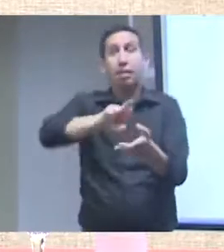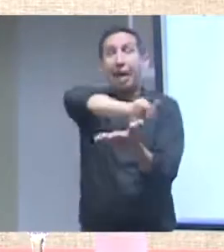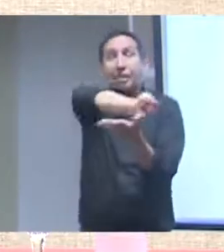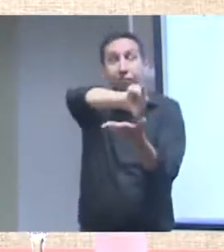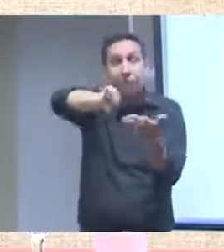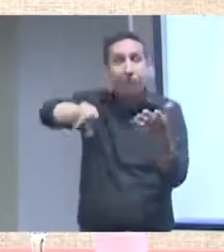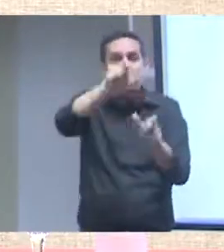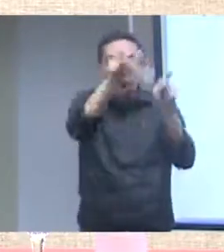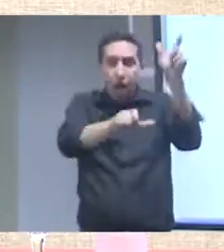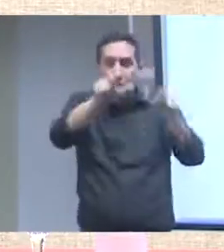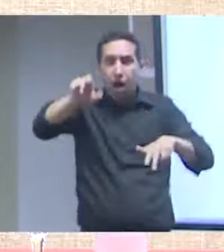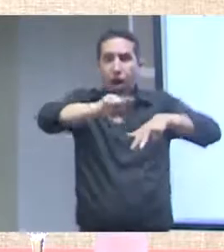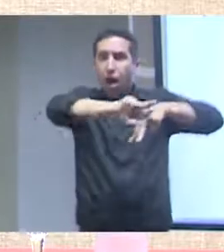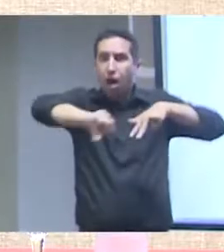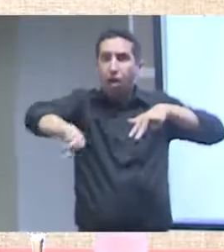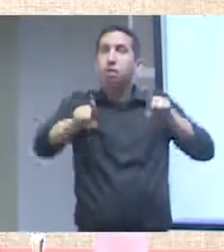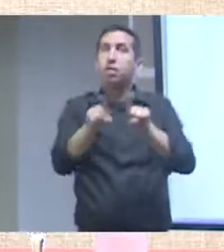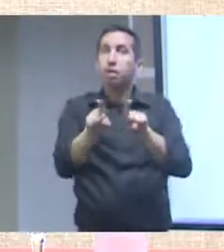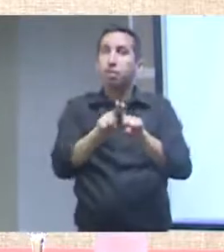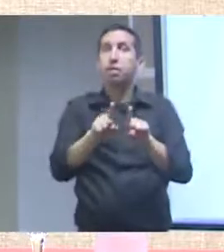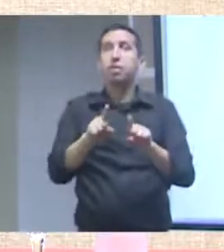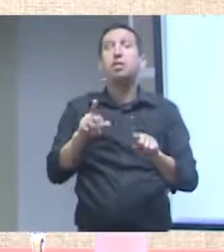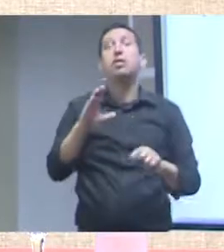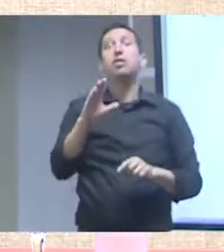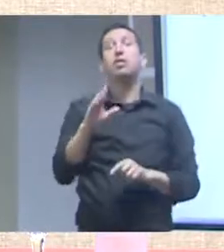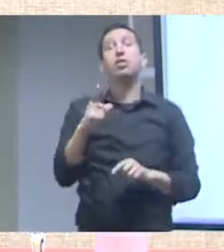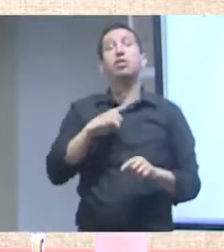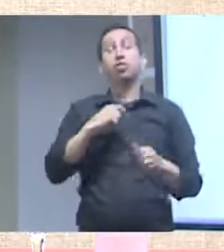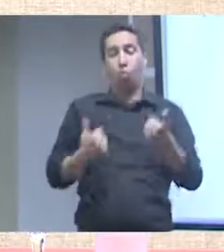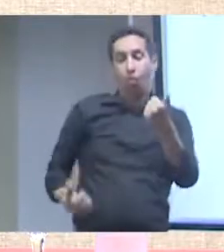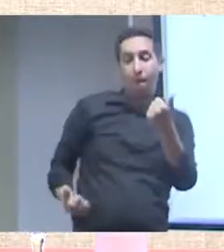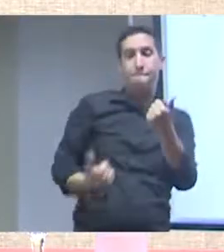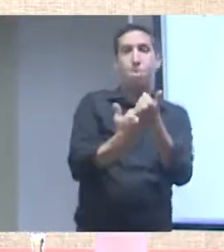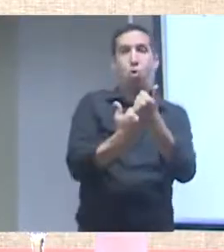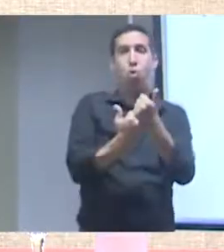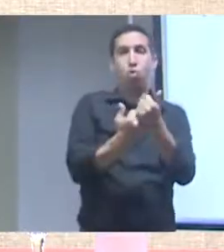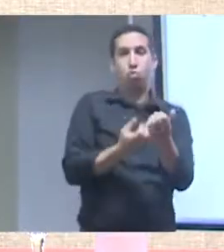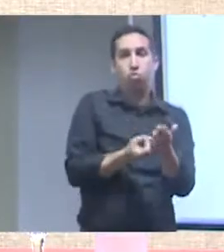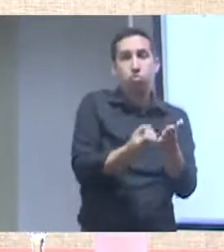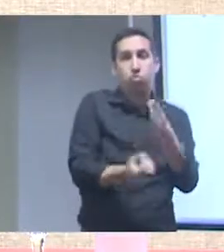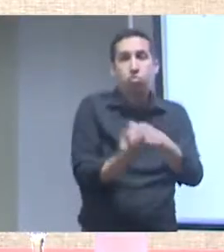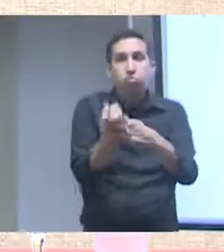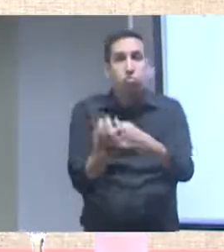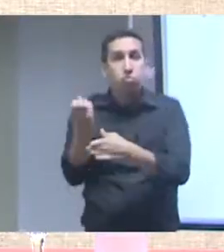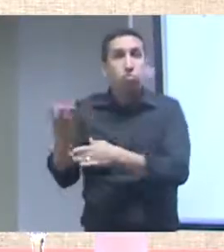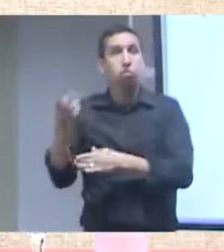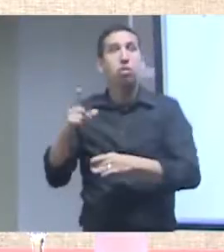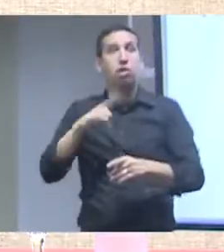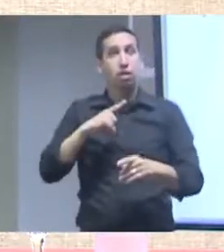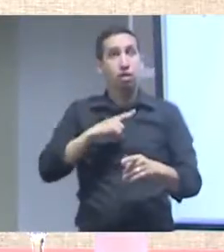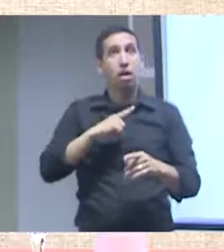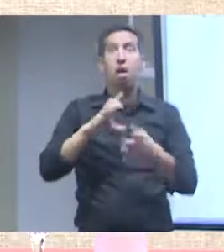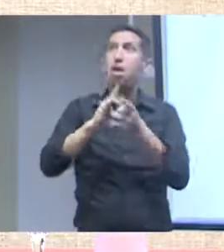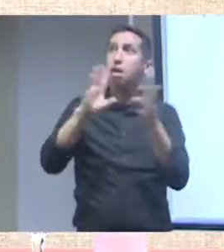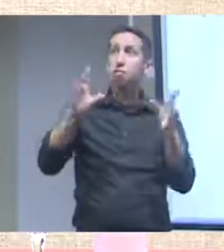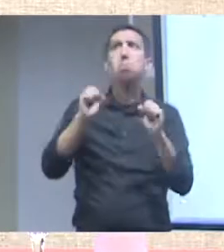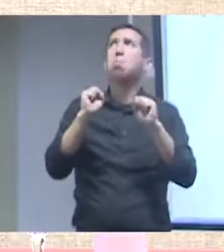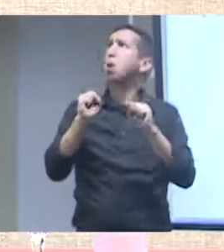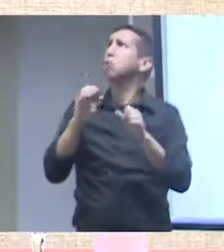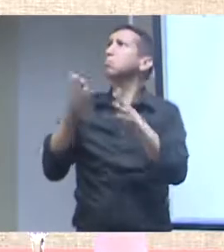portanto, gente está falando de uma horizontalidade nas relações de abertura, e, portanto, a ideia de uma